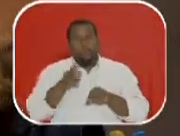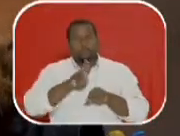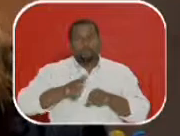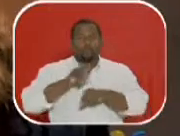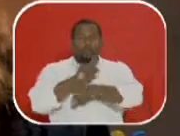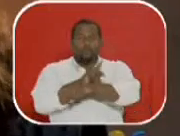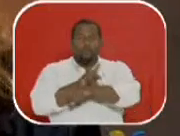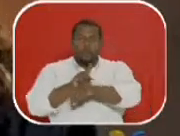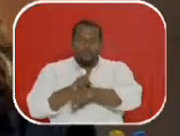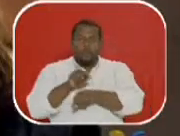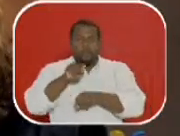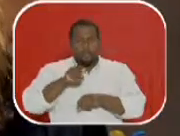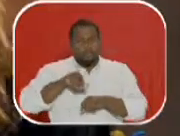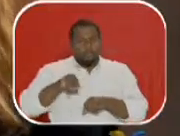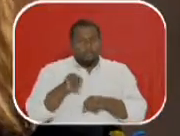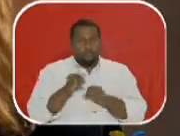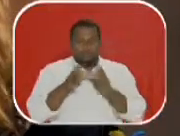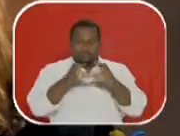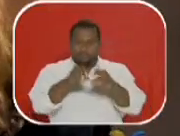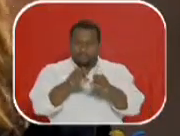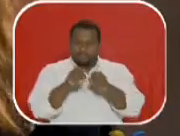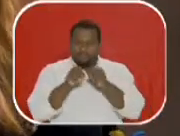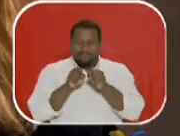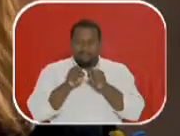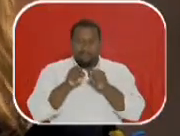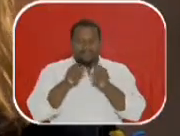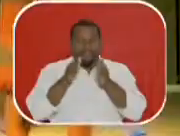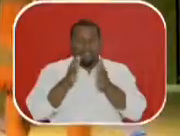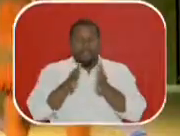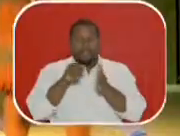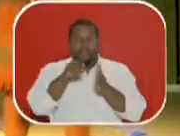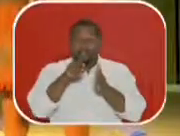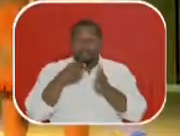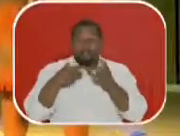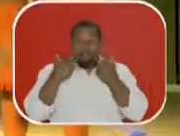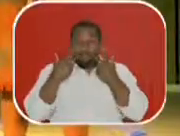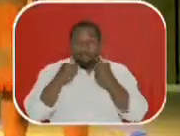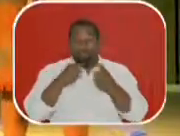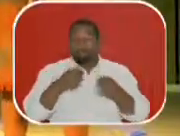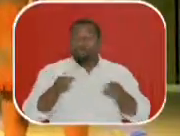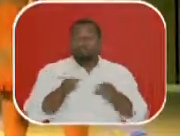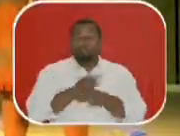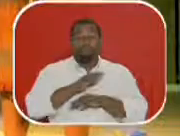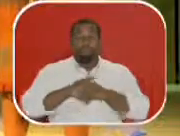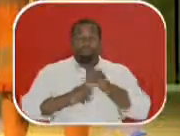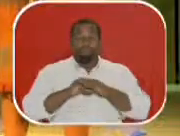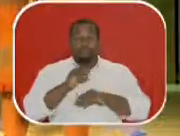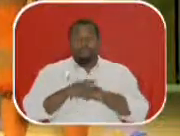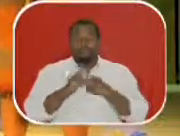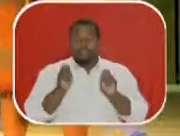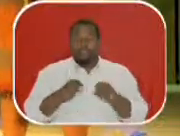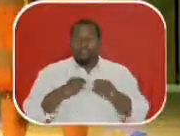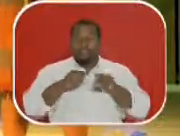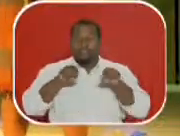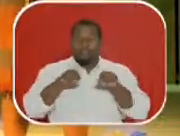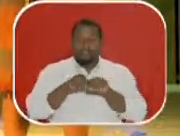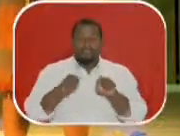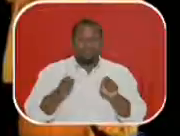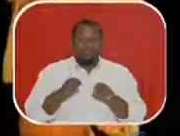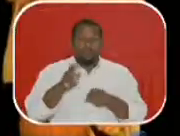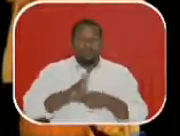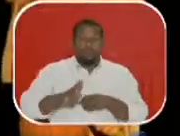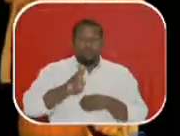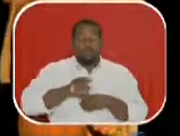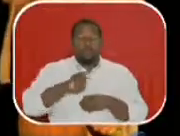uso pedagógico dessa peça, desse episódio. Na verdade, a peça ficcional, por si só, já é um grande evento em sala de